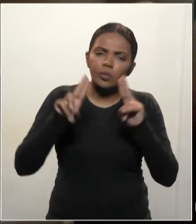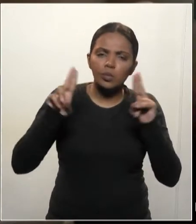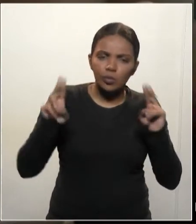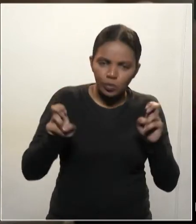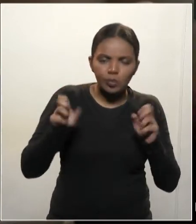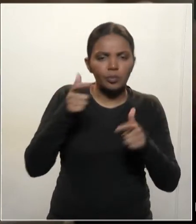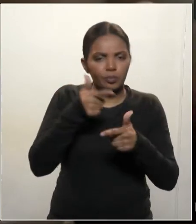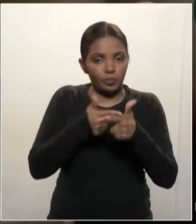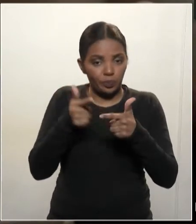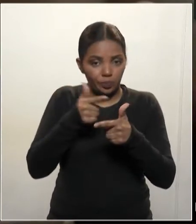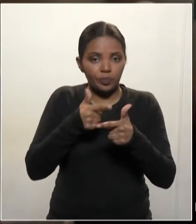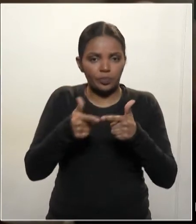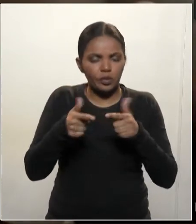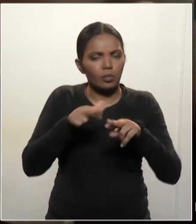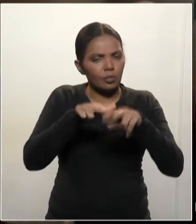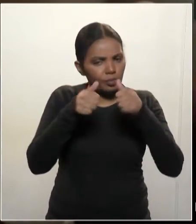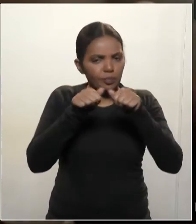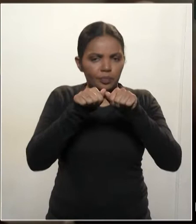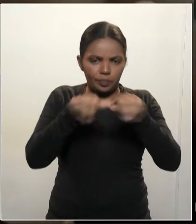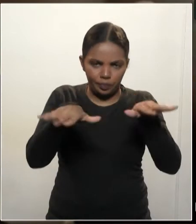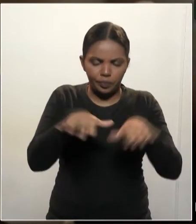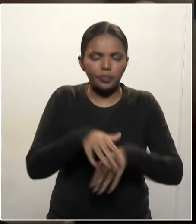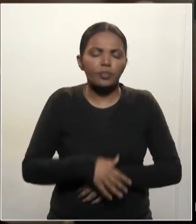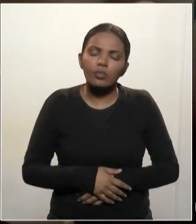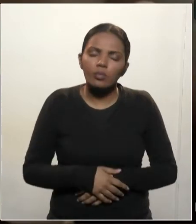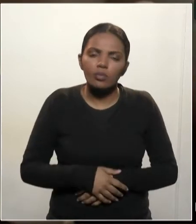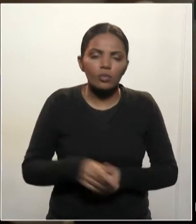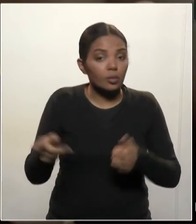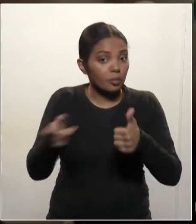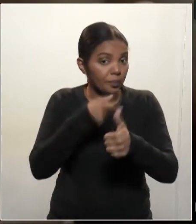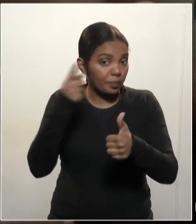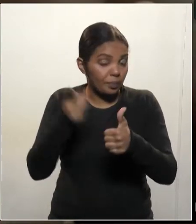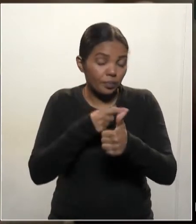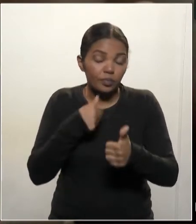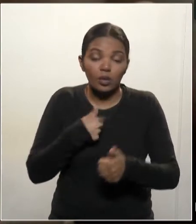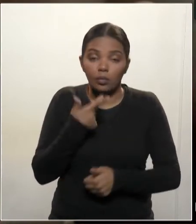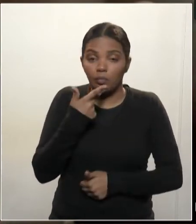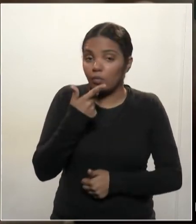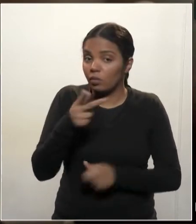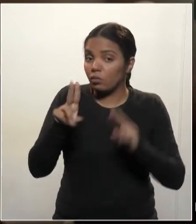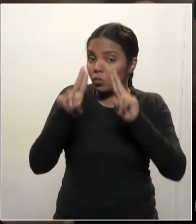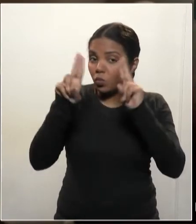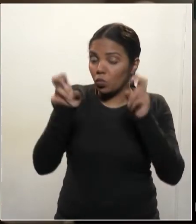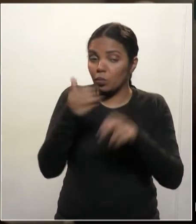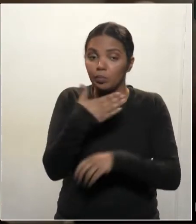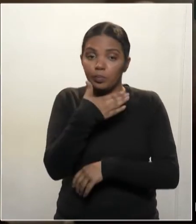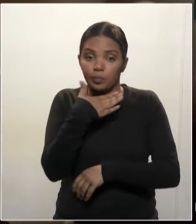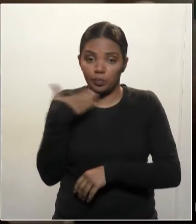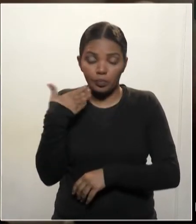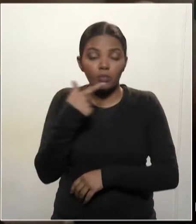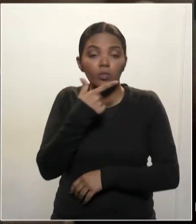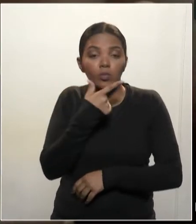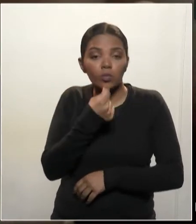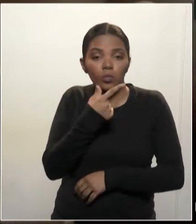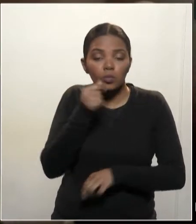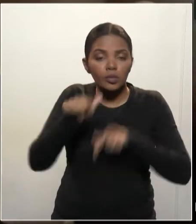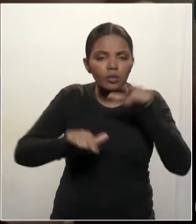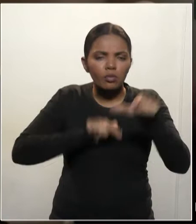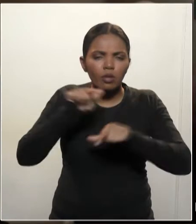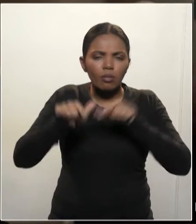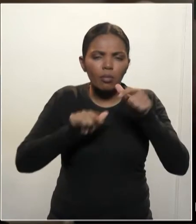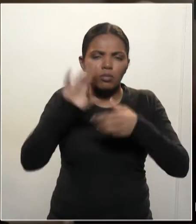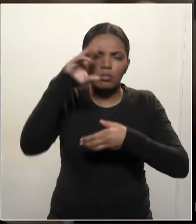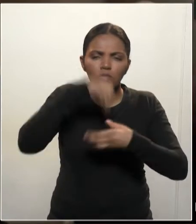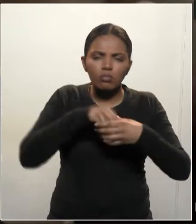problema nosso da pandemia, mas num primeiro momento quero comentar aqui sobre a morte do agente penitenciário da